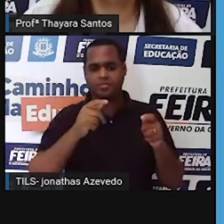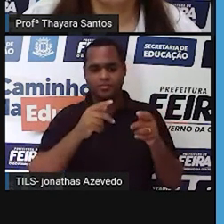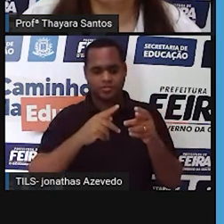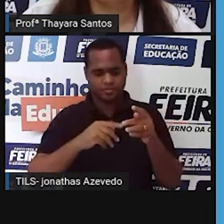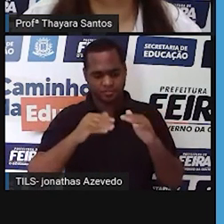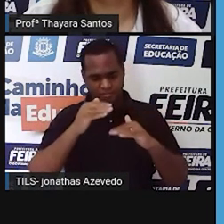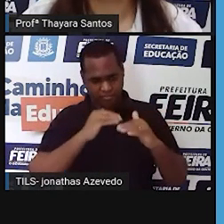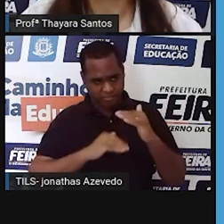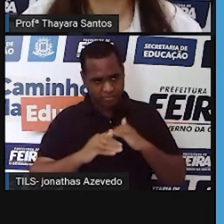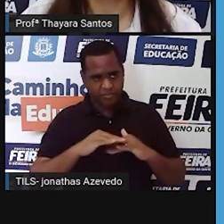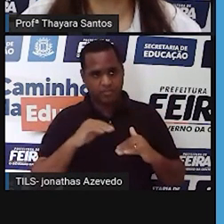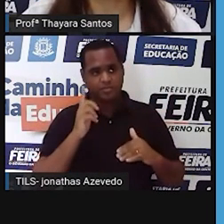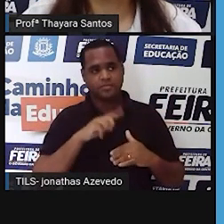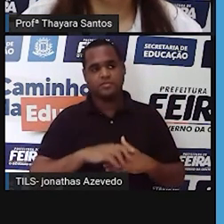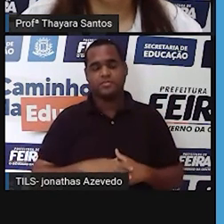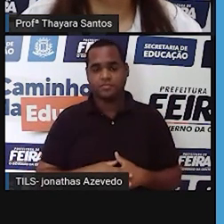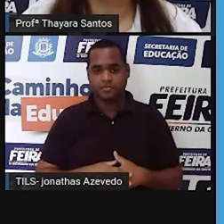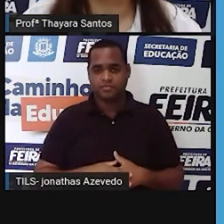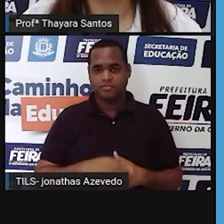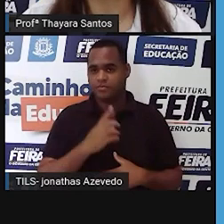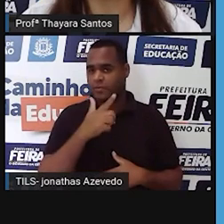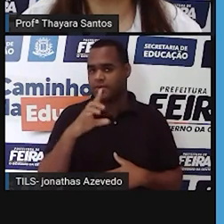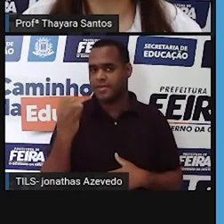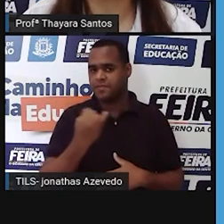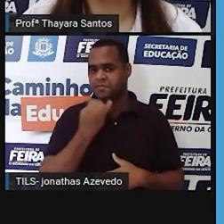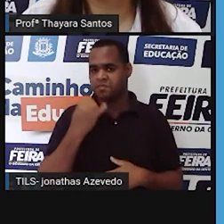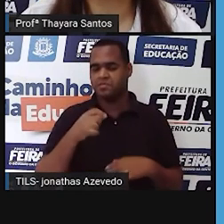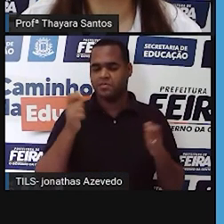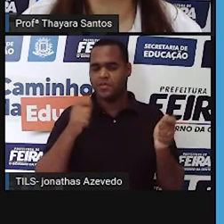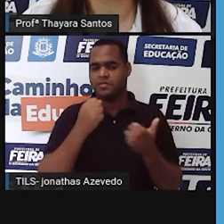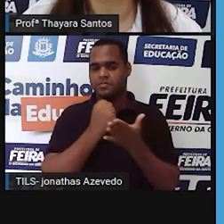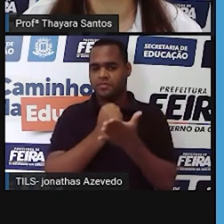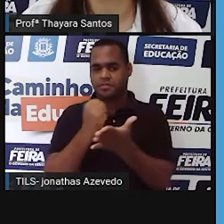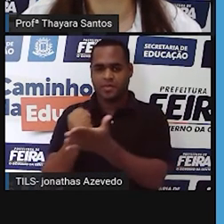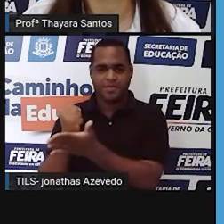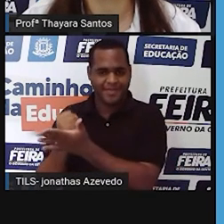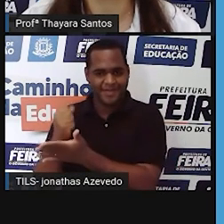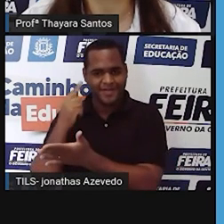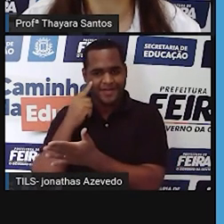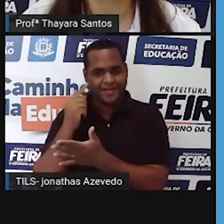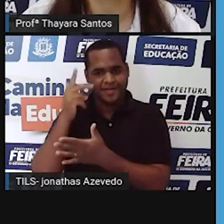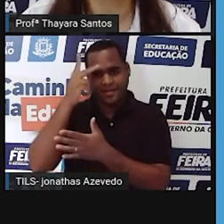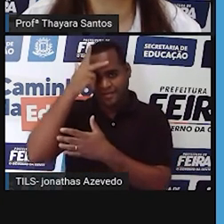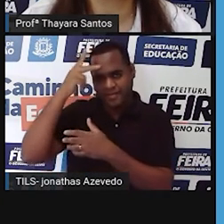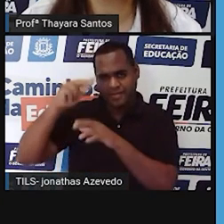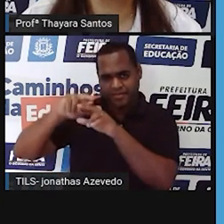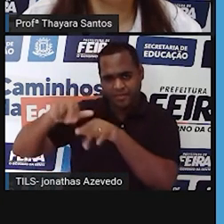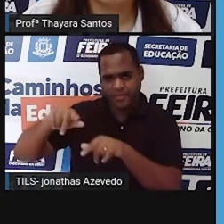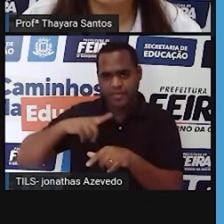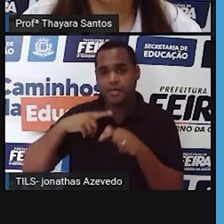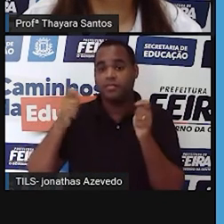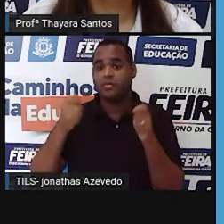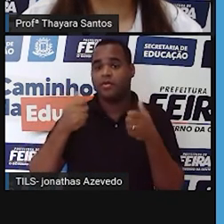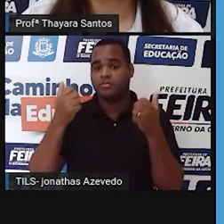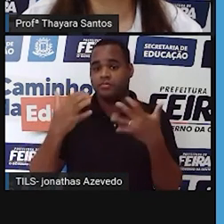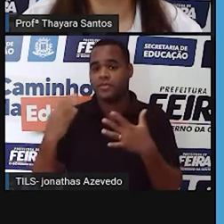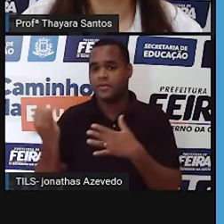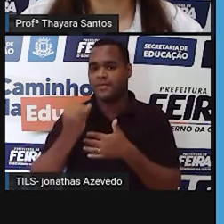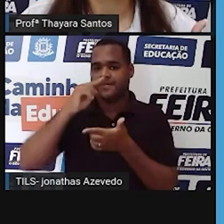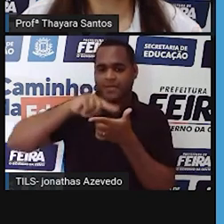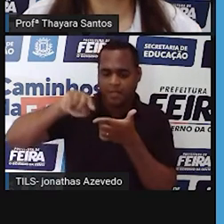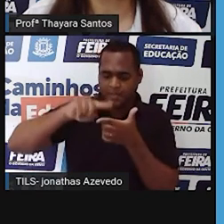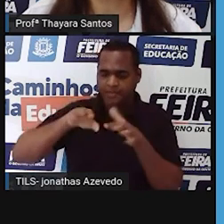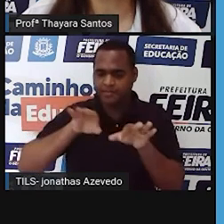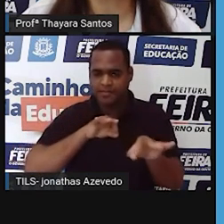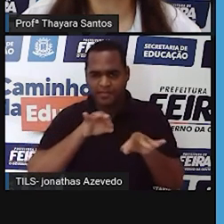desses efeitos e a última coisa a gente pode apoiar as instituições civis que se organizaram para resolver esse problema então